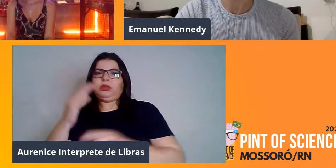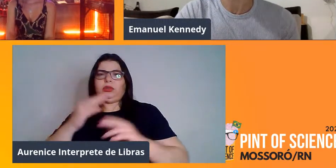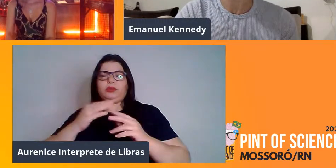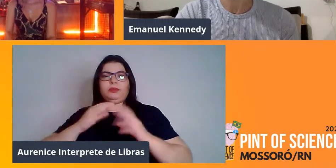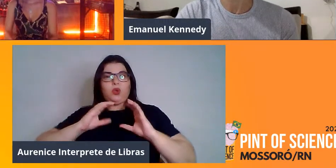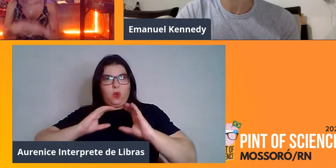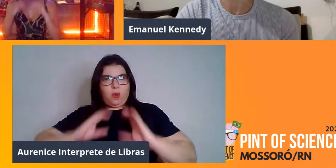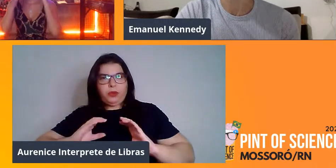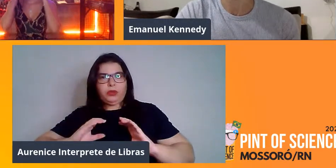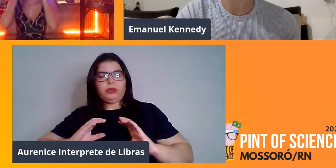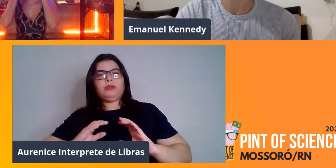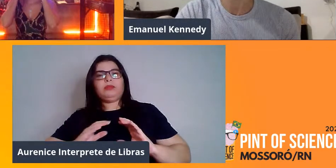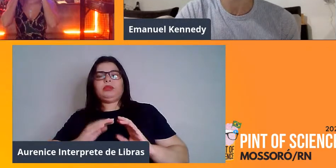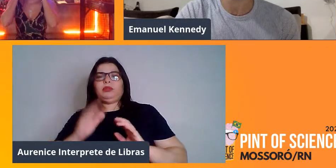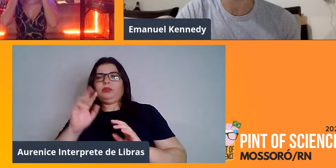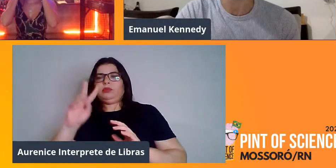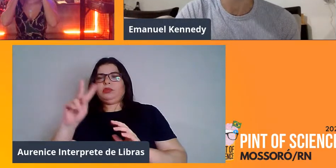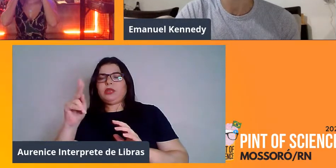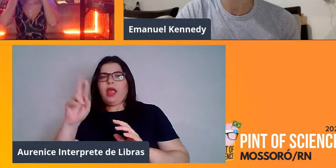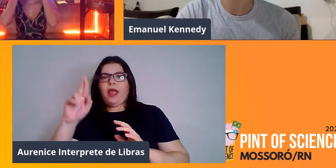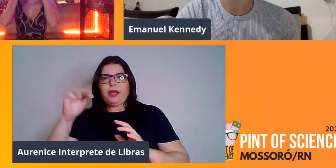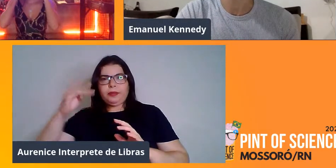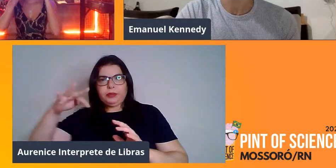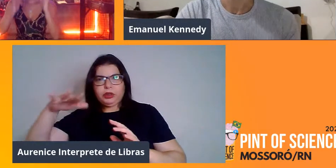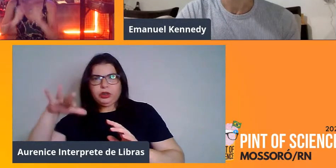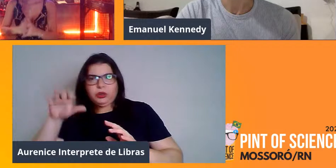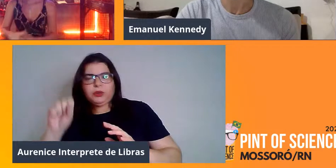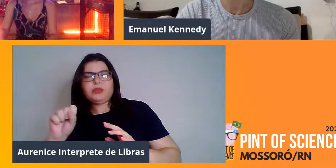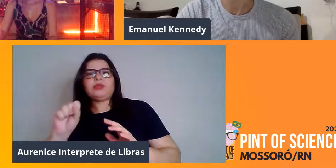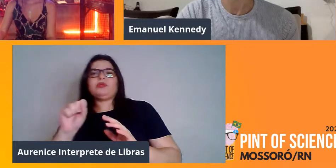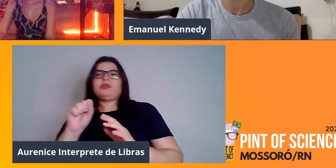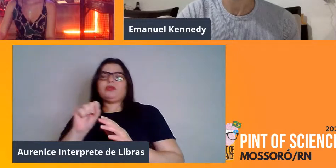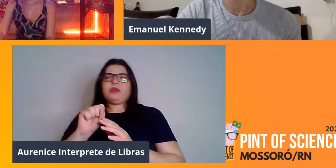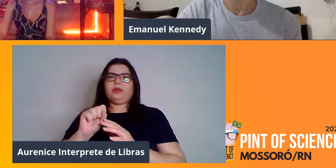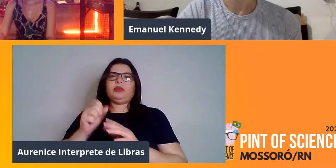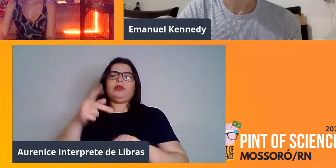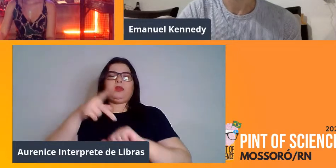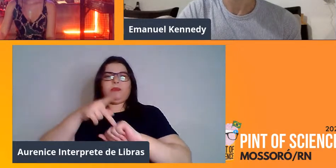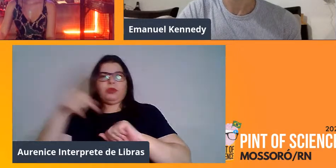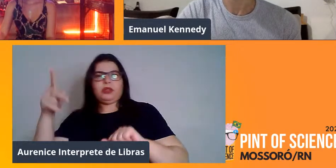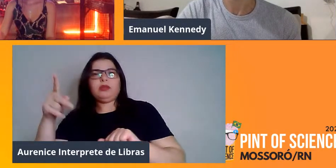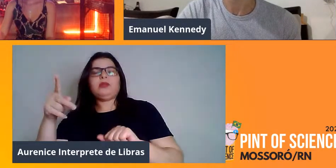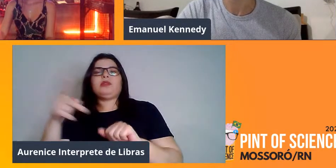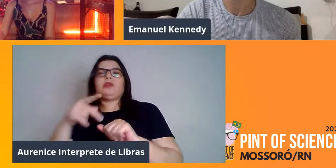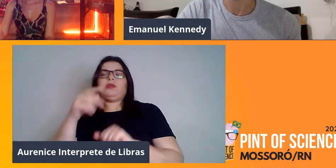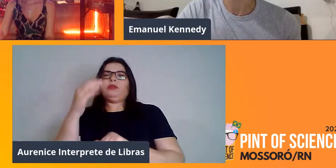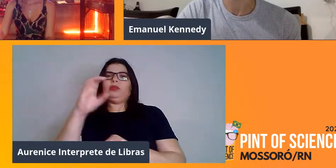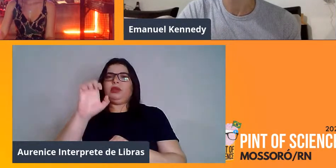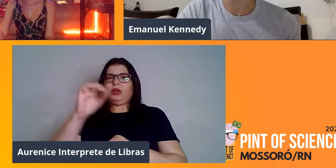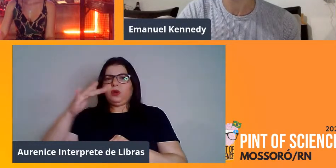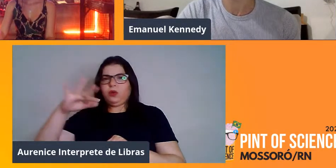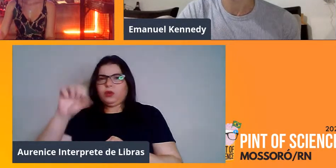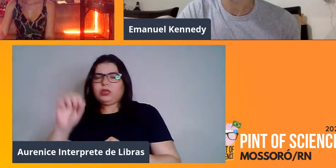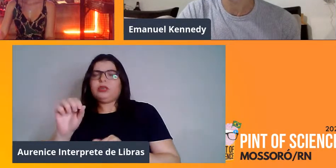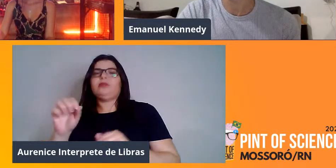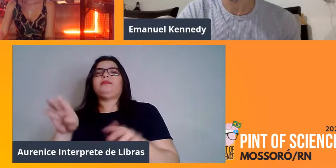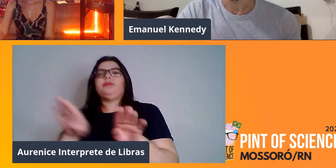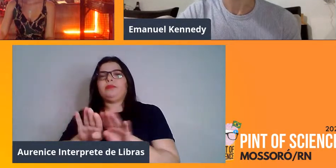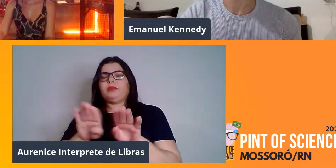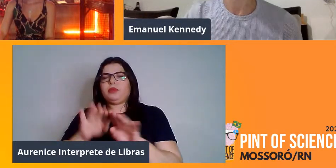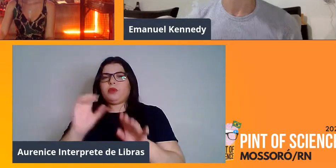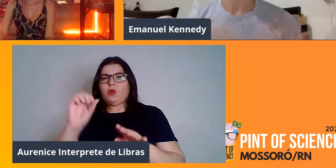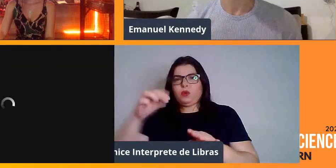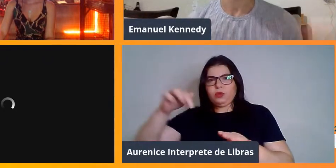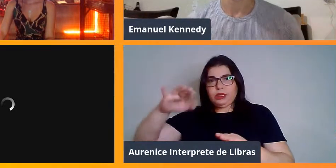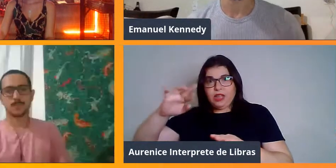também orienta no programa de pós-graduação em ecologia e conservação. Então, professor Daniel, seja muito bem-vindo.